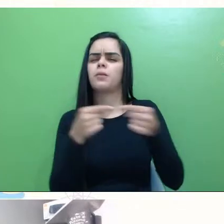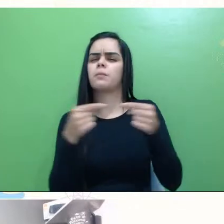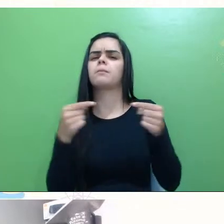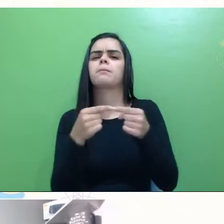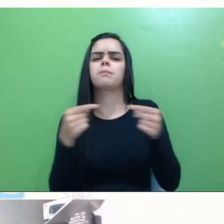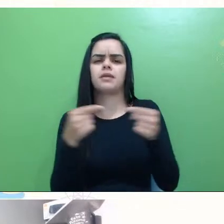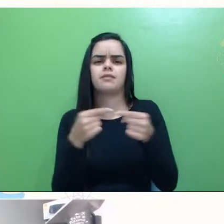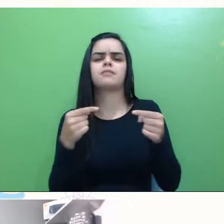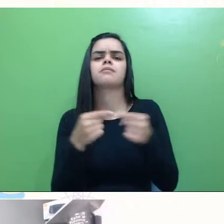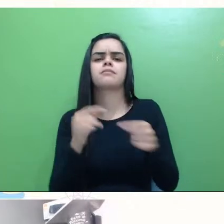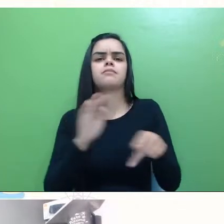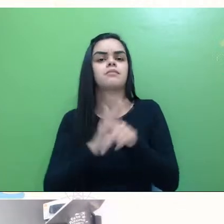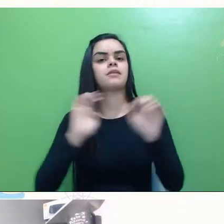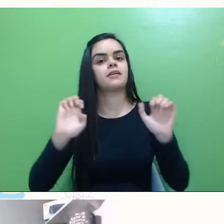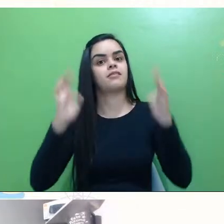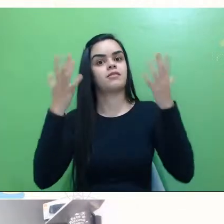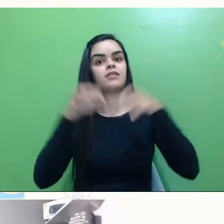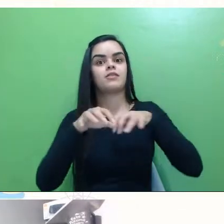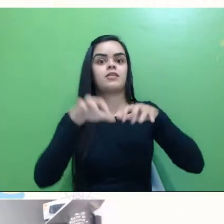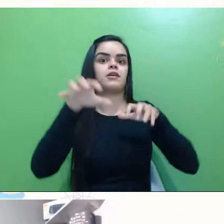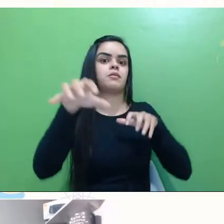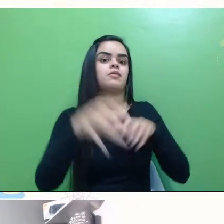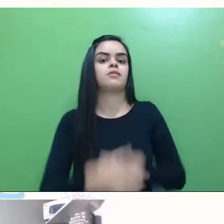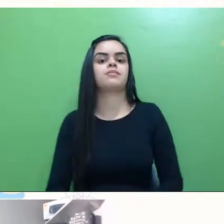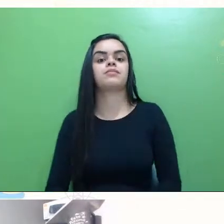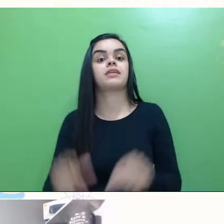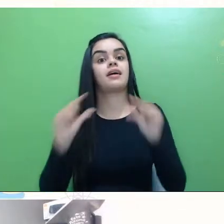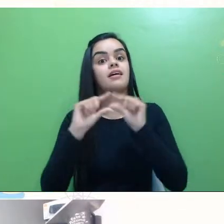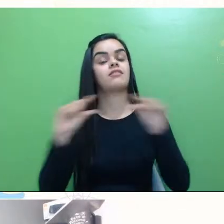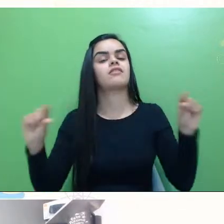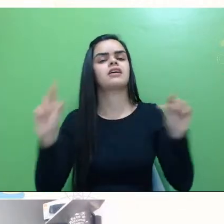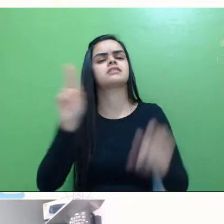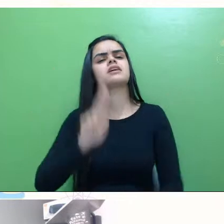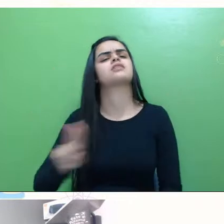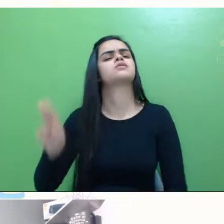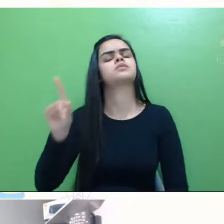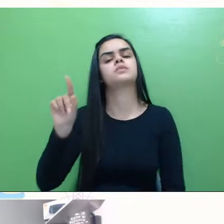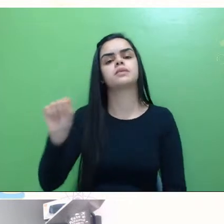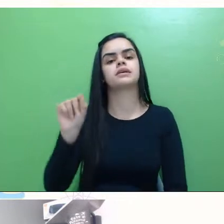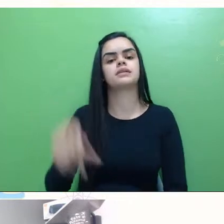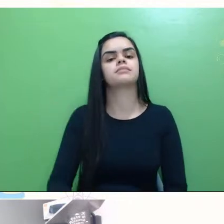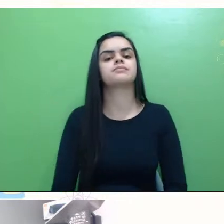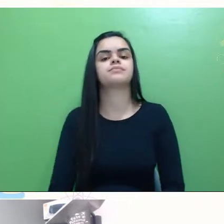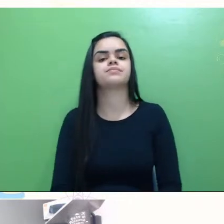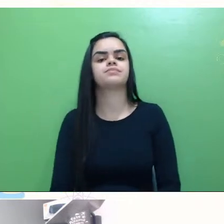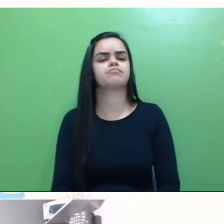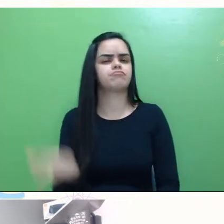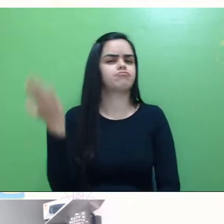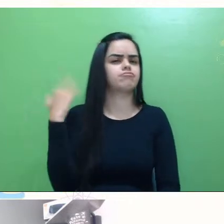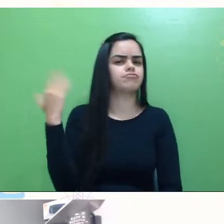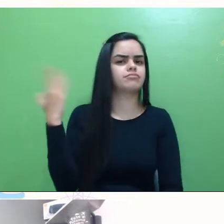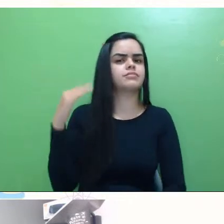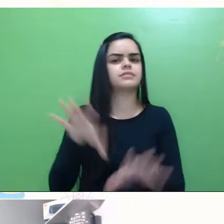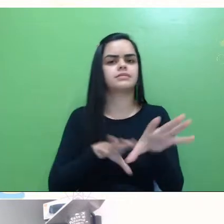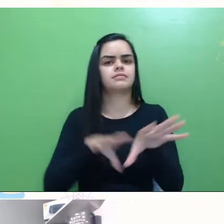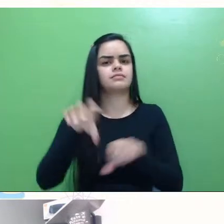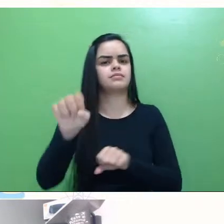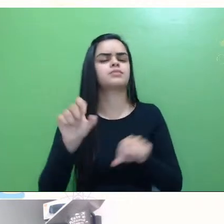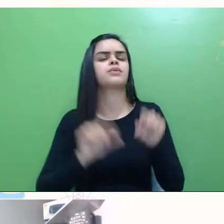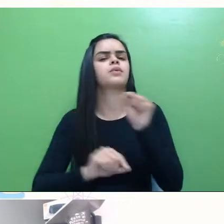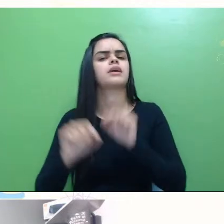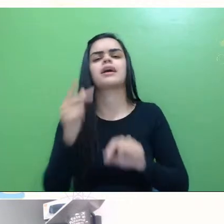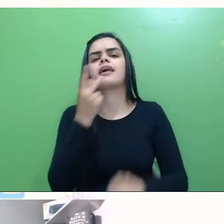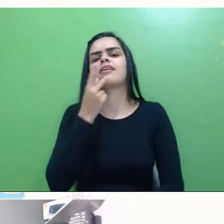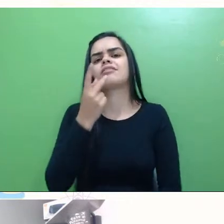de um evento remoto. A frase que ela utilizou na época da formatura foi a seguinte,